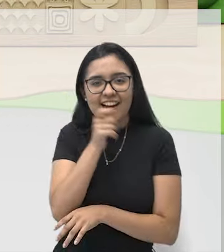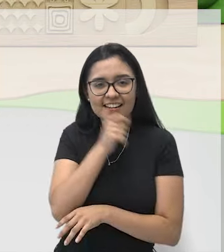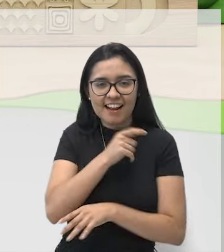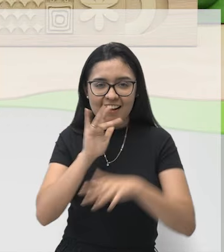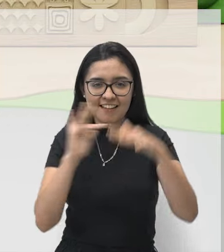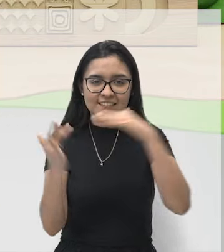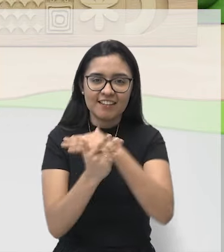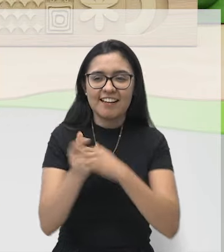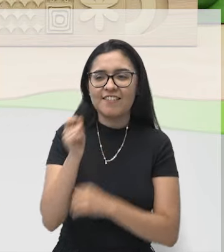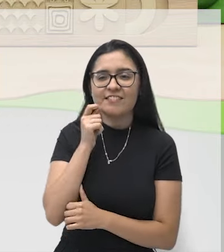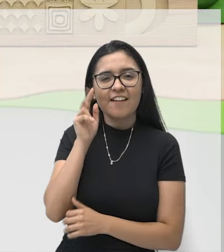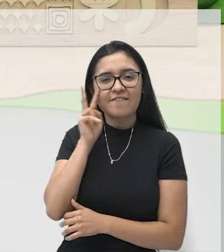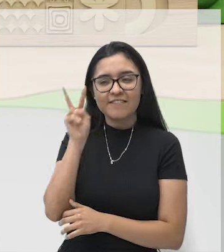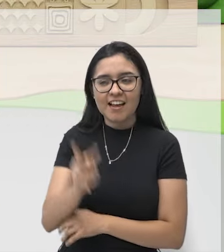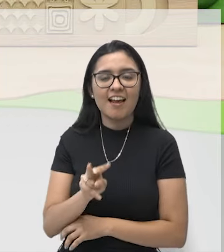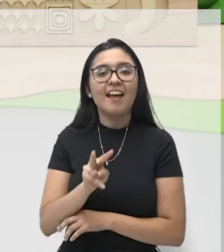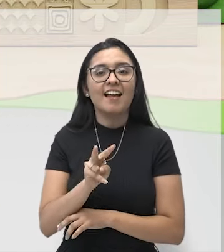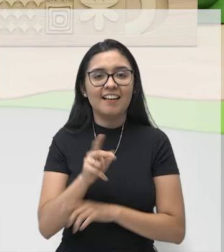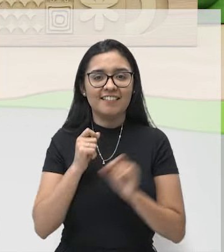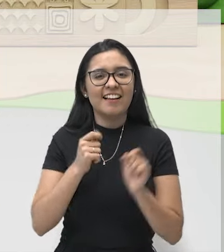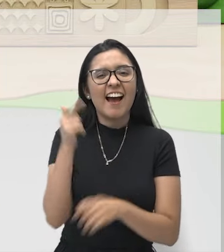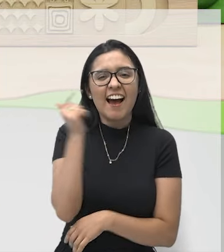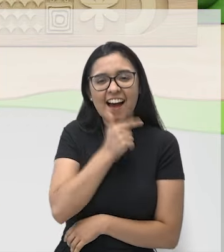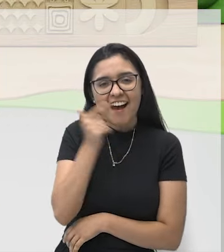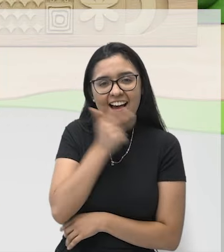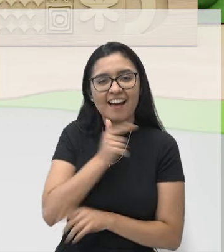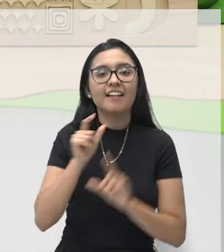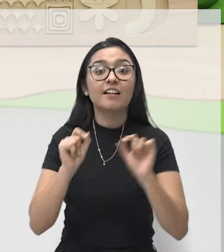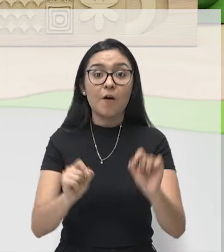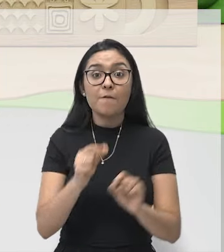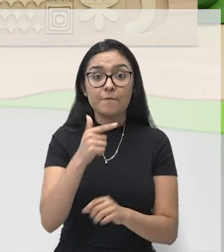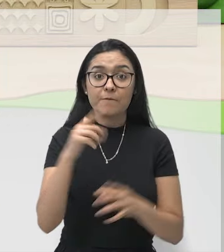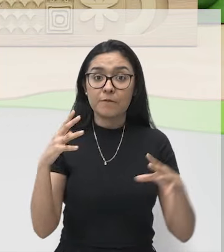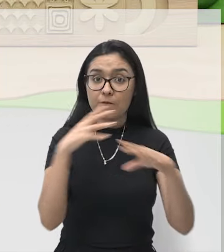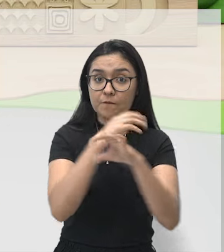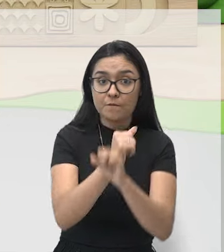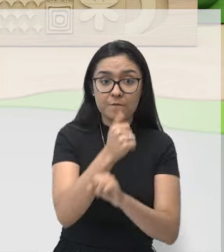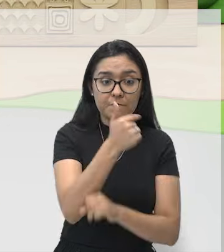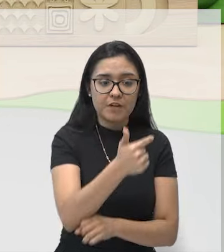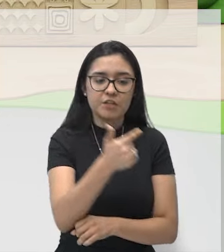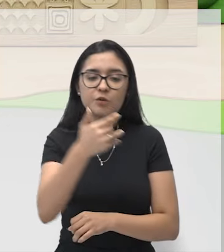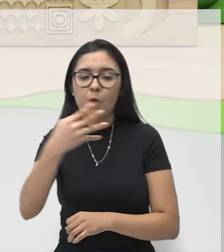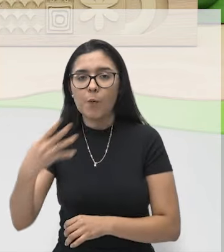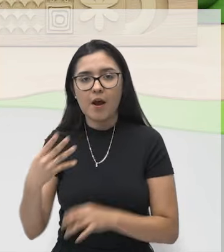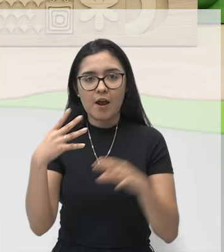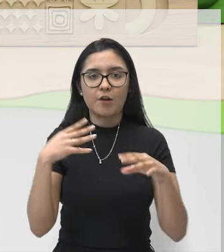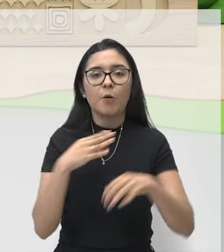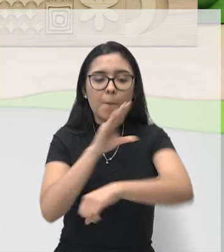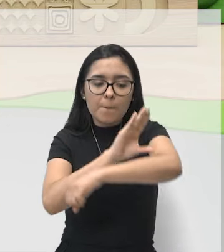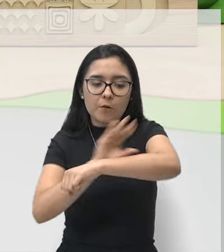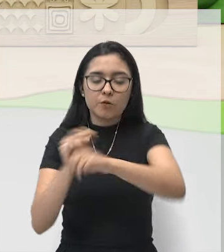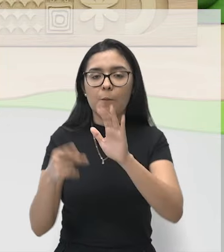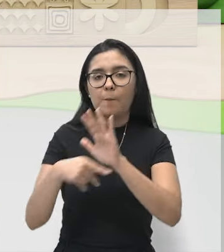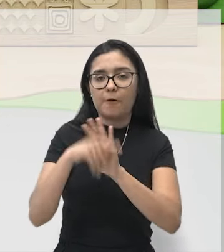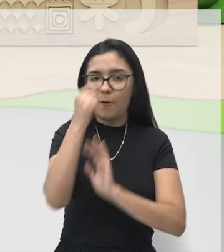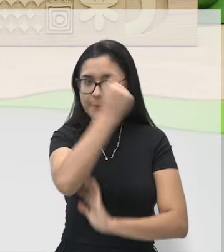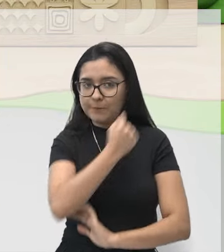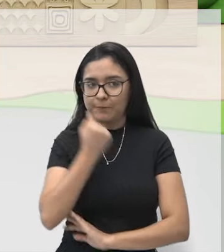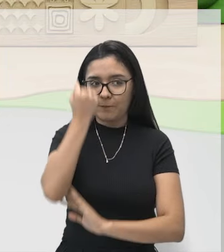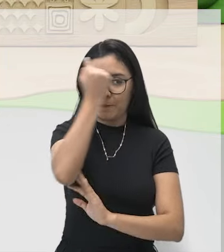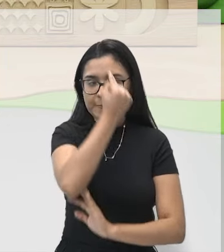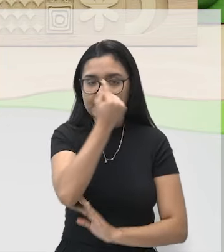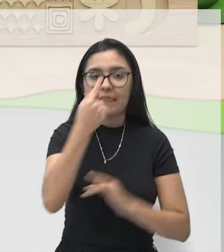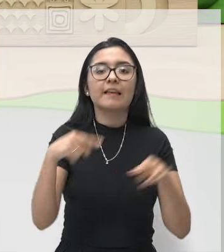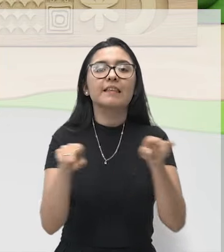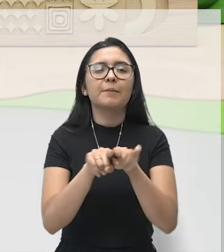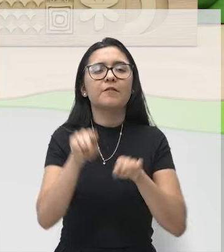social, você move 24 músculos. E quando você está na hora